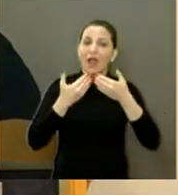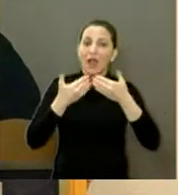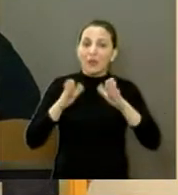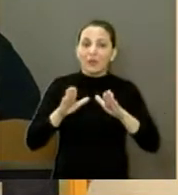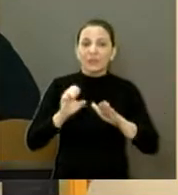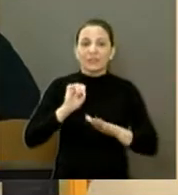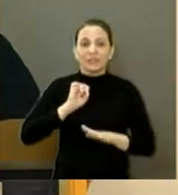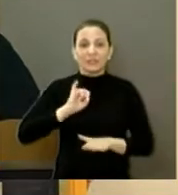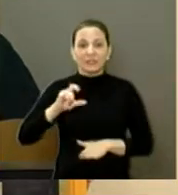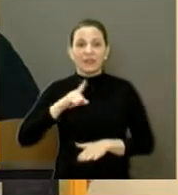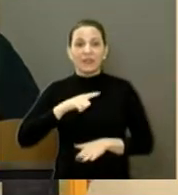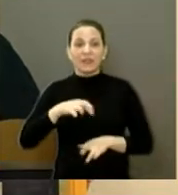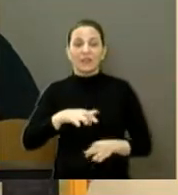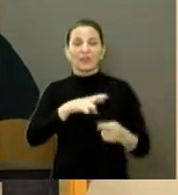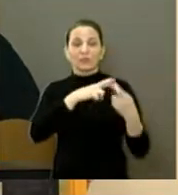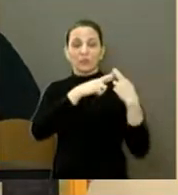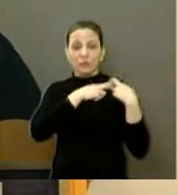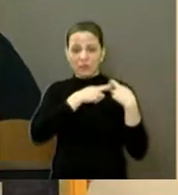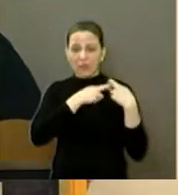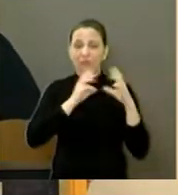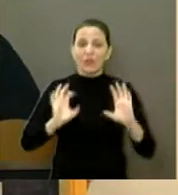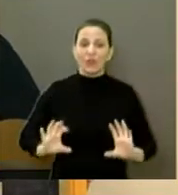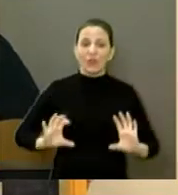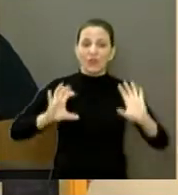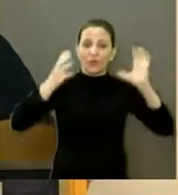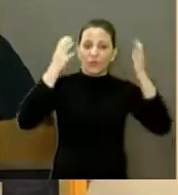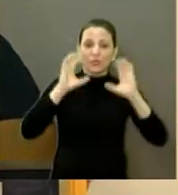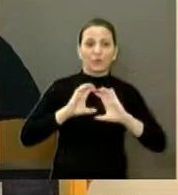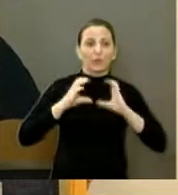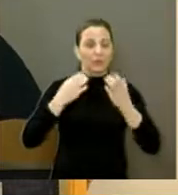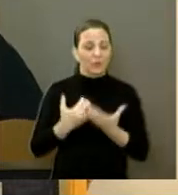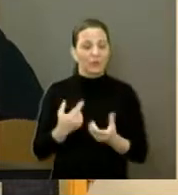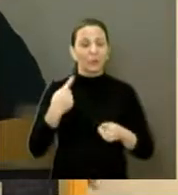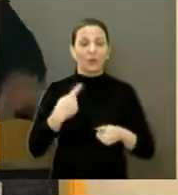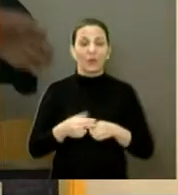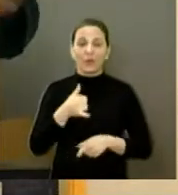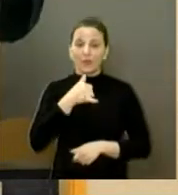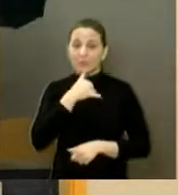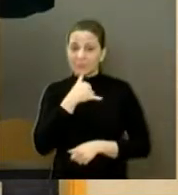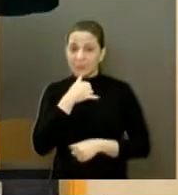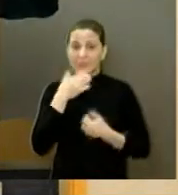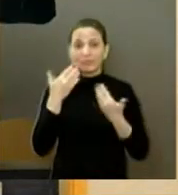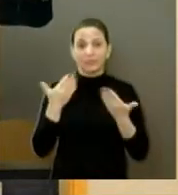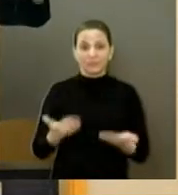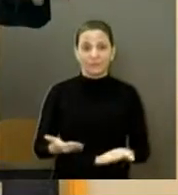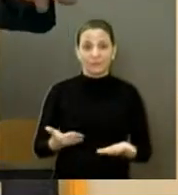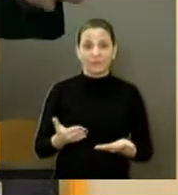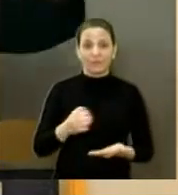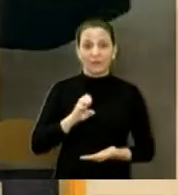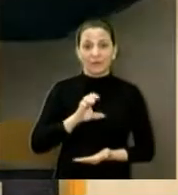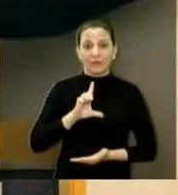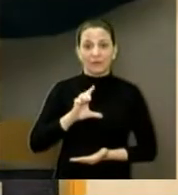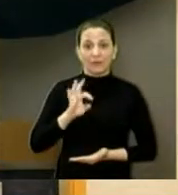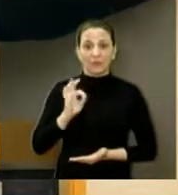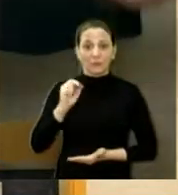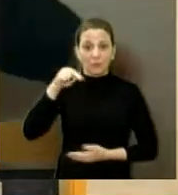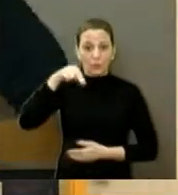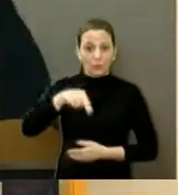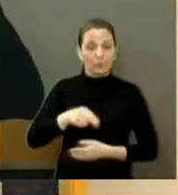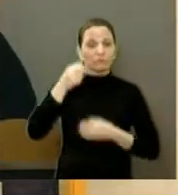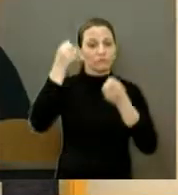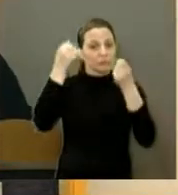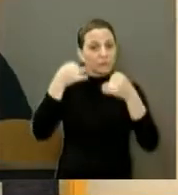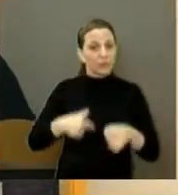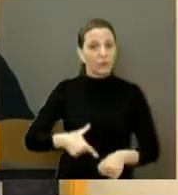quando tiver evento pela comunidade, quando tiver evento, porque, infelizmente, foi o que o doutor Elton Nugrini falou do parque